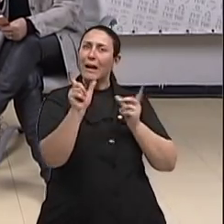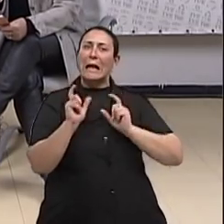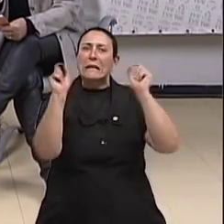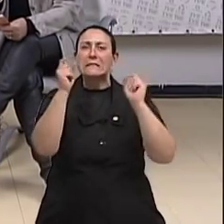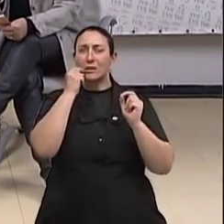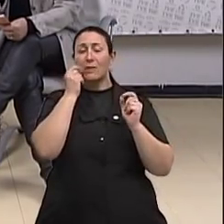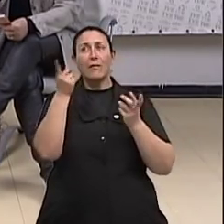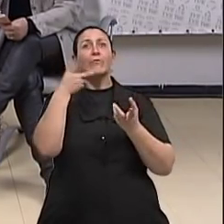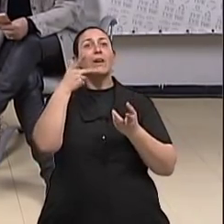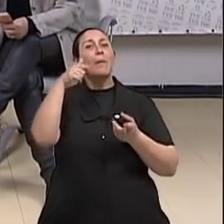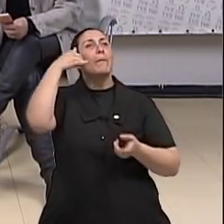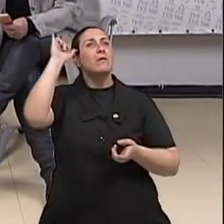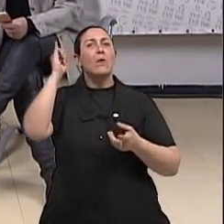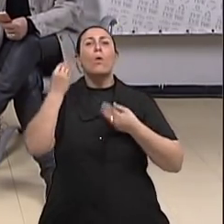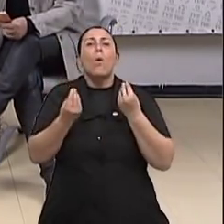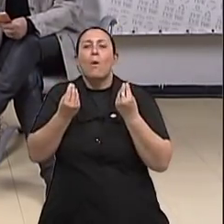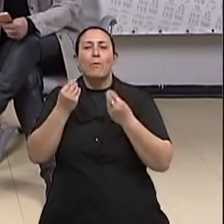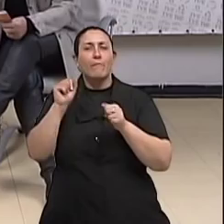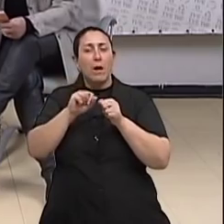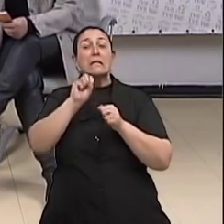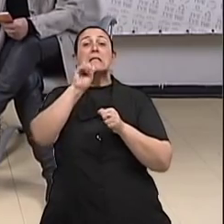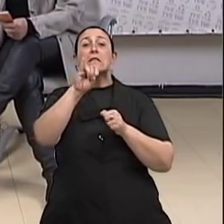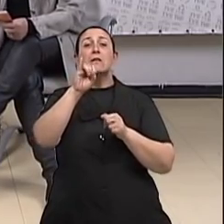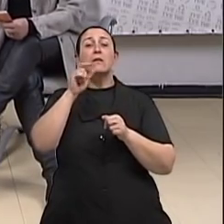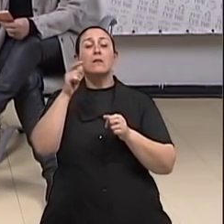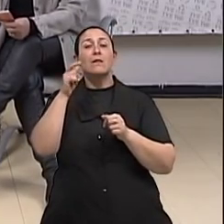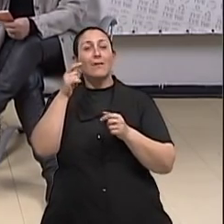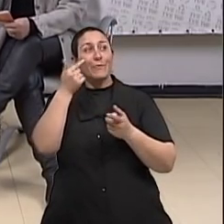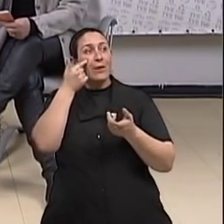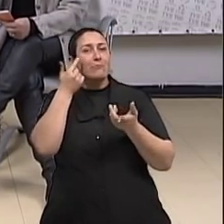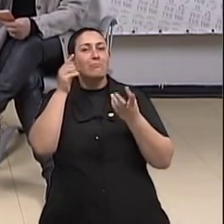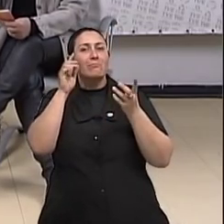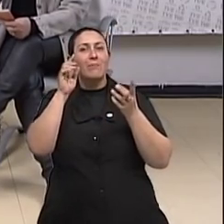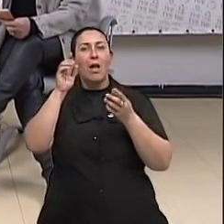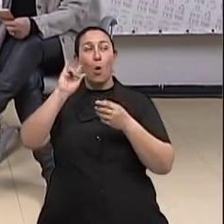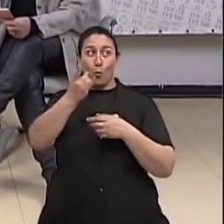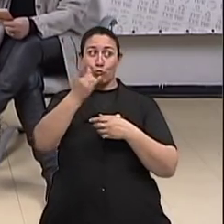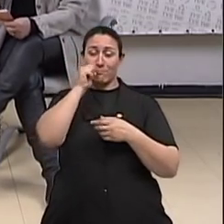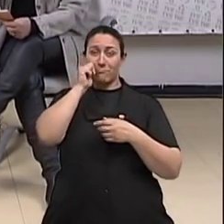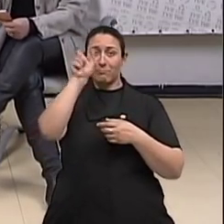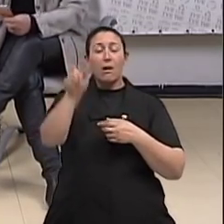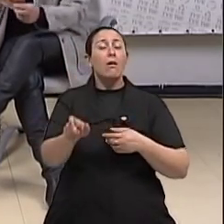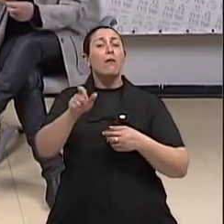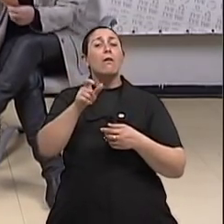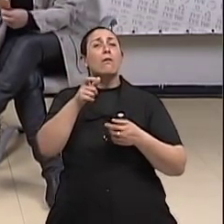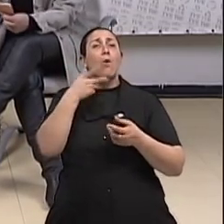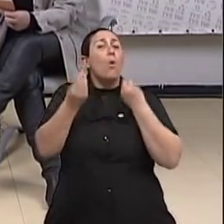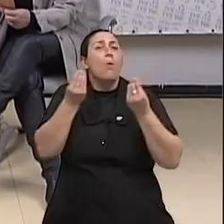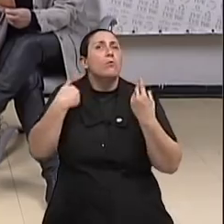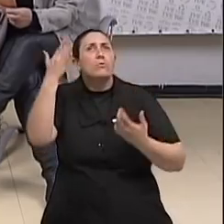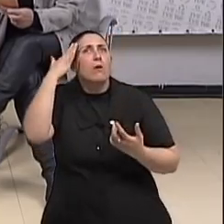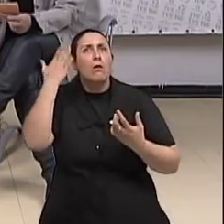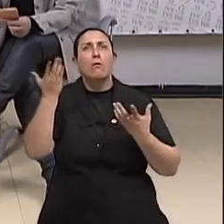falando de prevenção, né? Se formos decupar a fala dela, né? A última que falou. Quer dizer assim, mas como é que eu sei quais são os